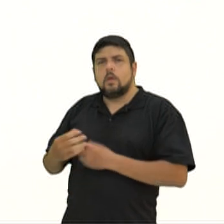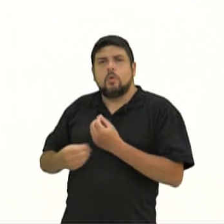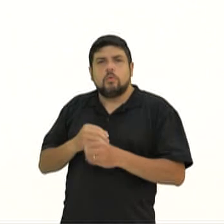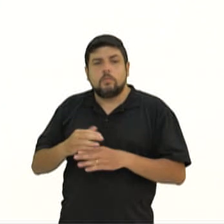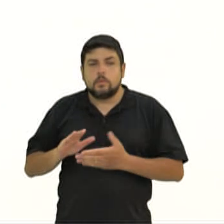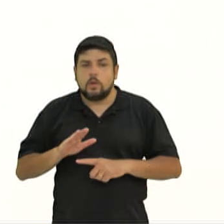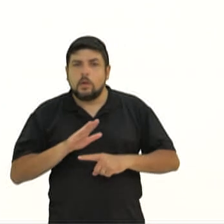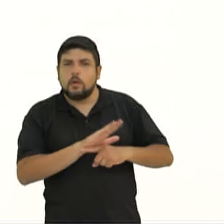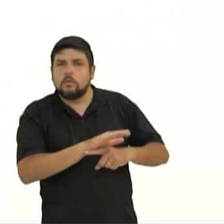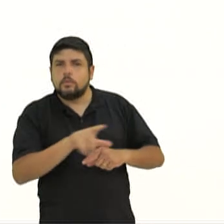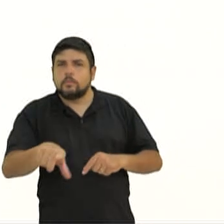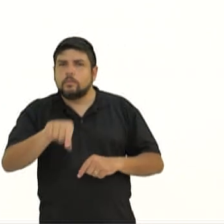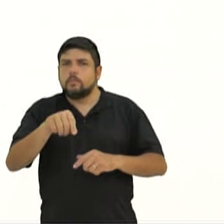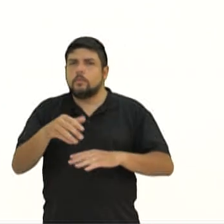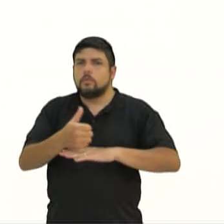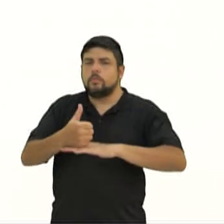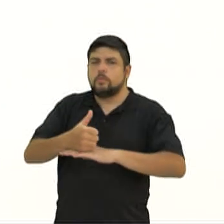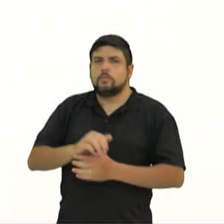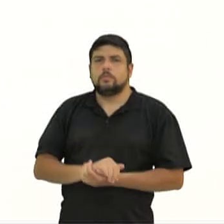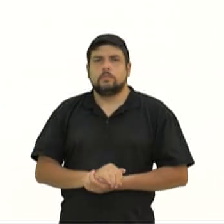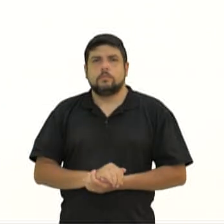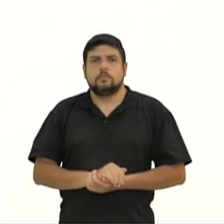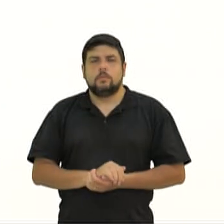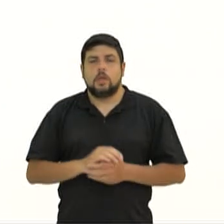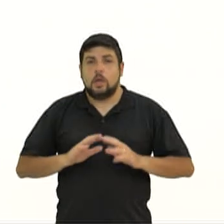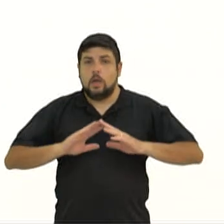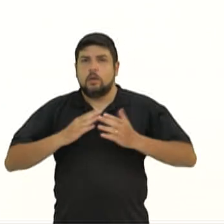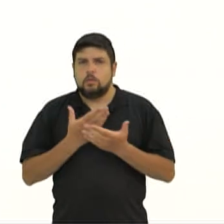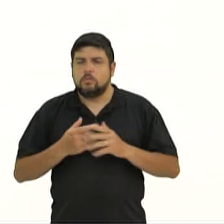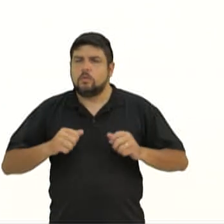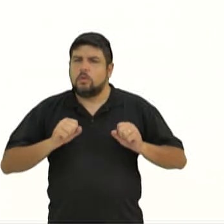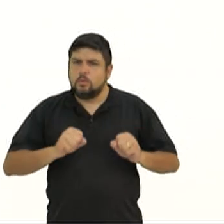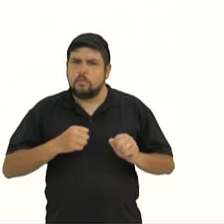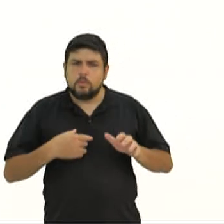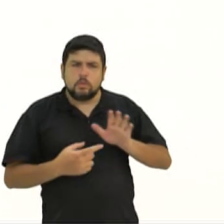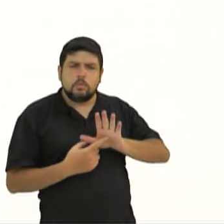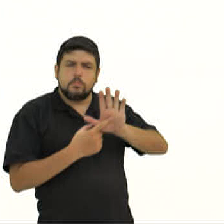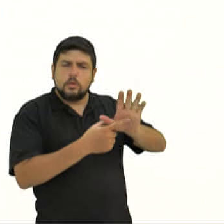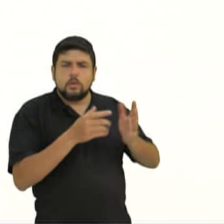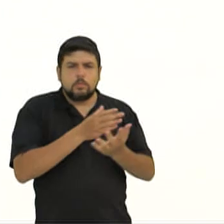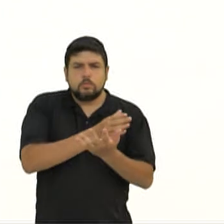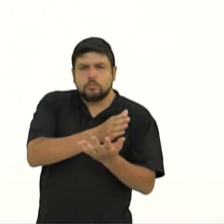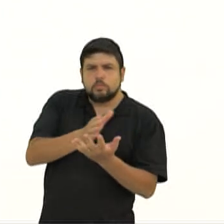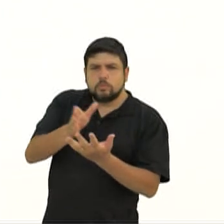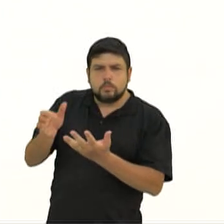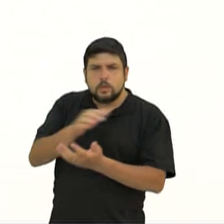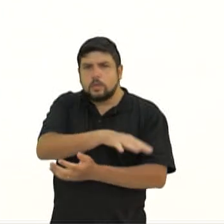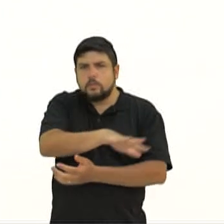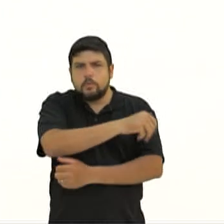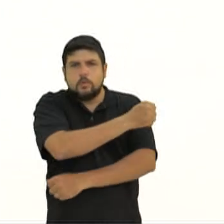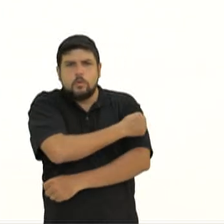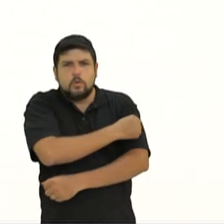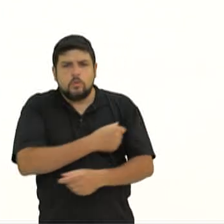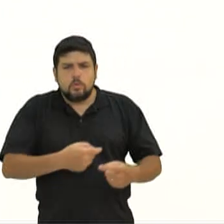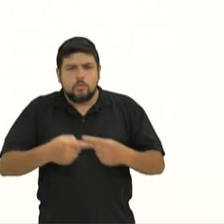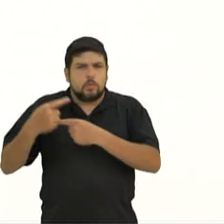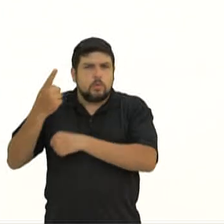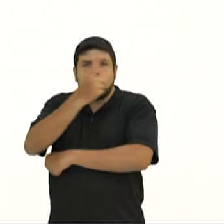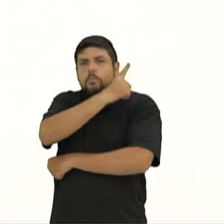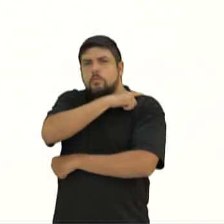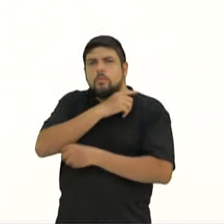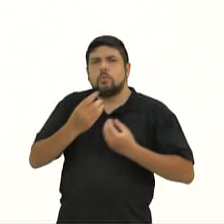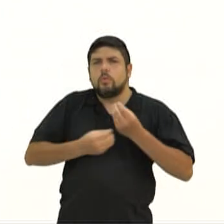na escolha da profissão? As escolas podem apresentar mais sobre as áreas para os estudantes, desde o primeiro ano, com